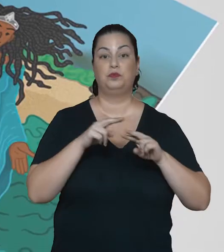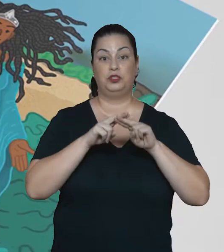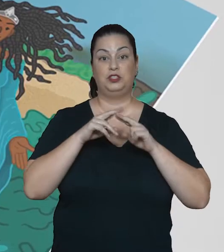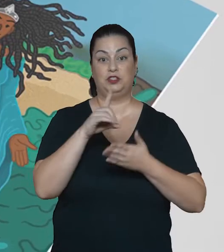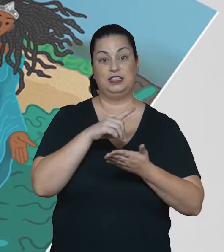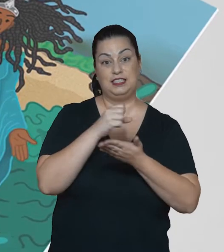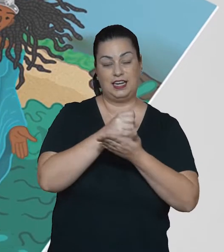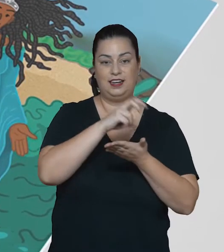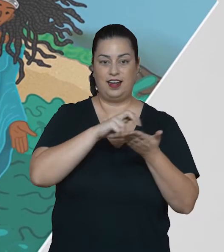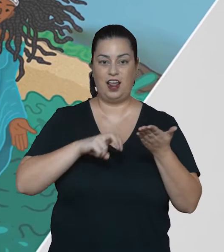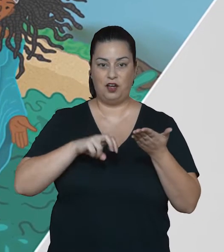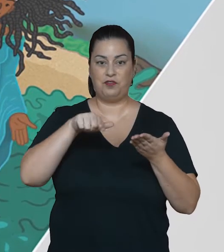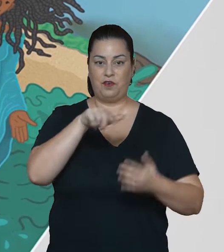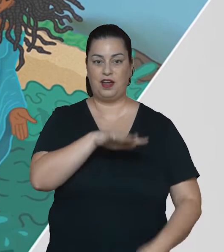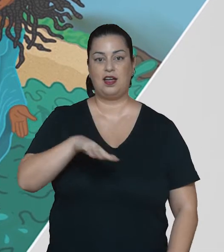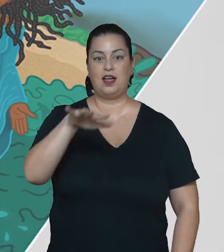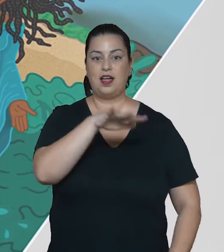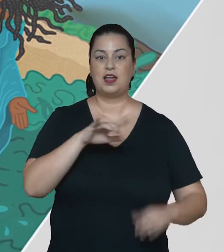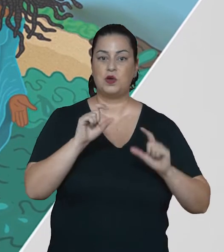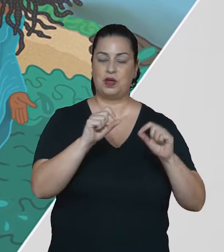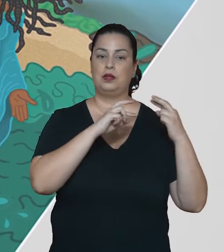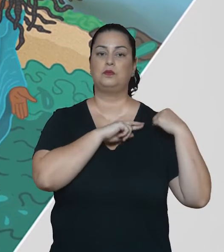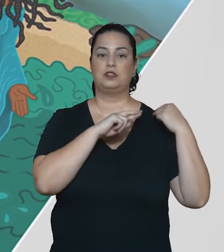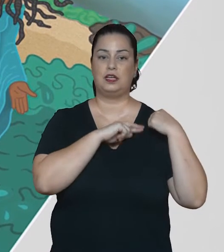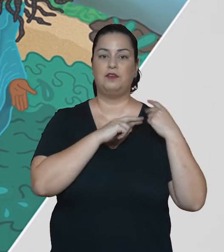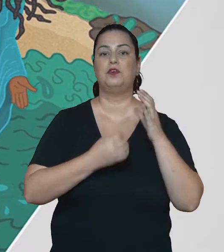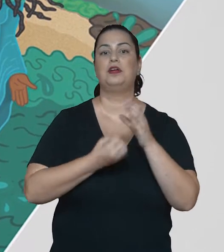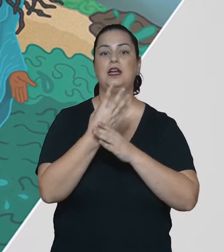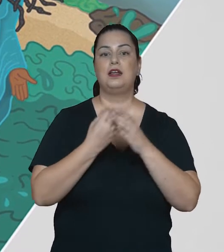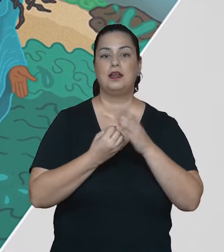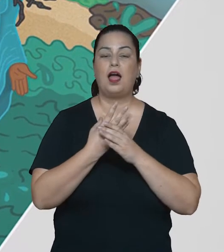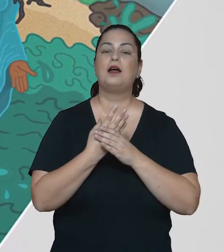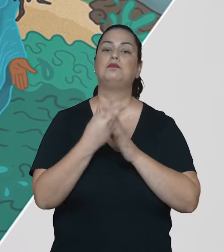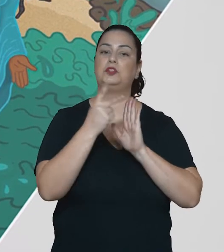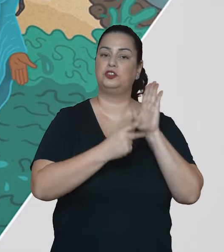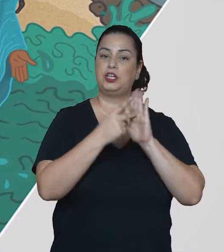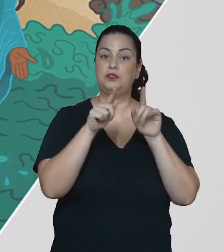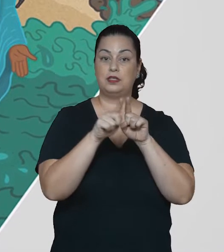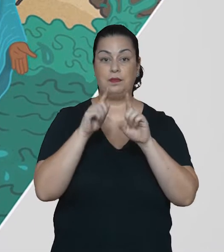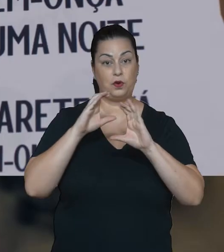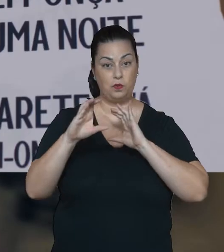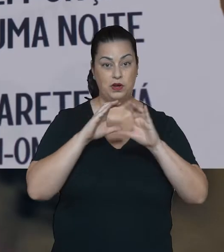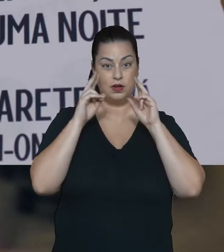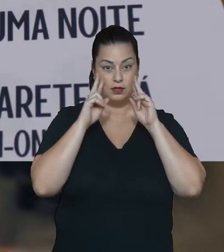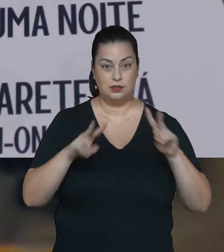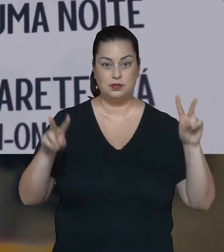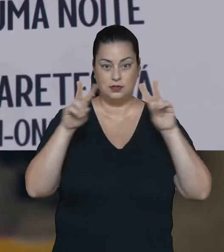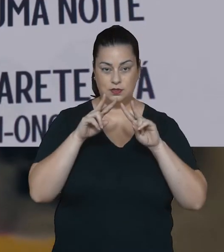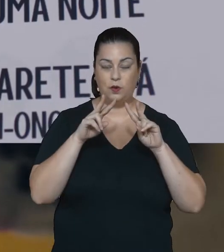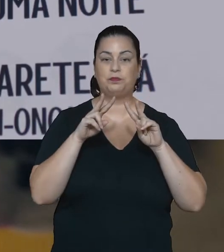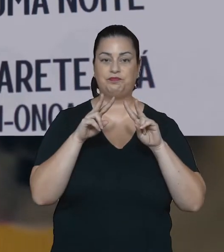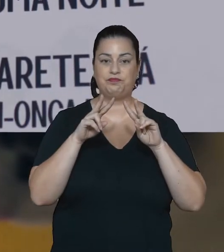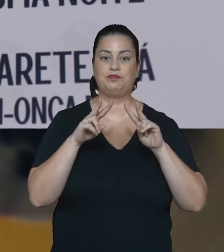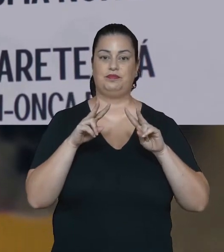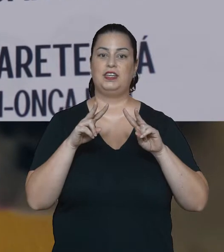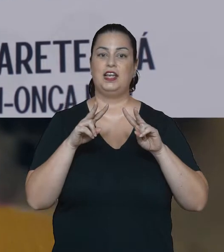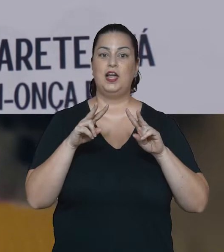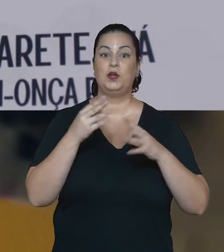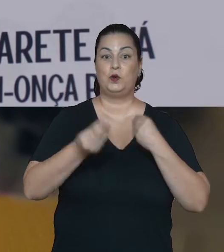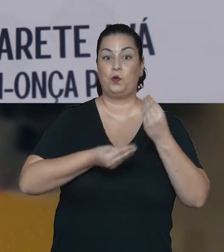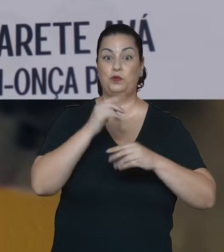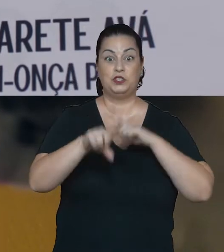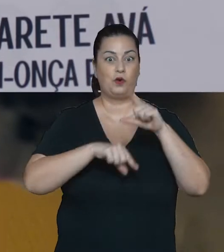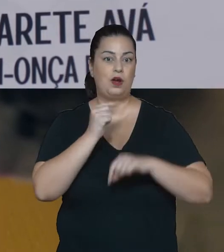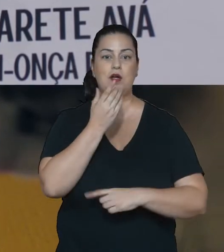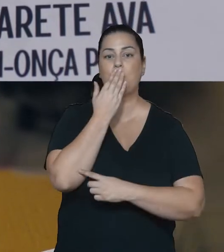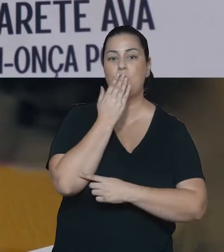Design gráfico é o campo do design responsável pelo desenvolvimento de projetos e comunicação visual, que envolvem escolhas e